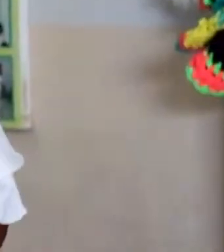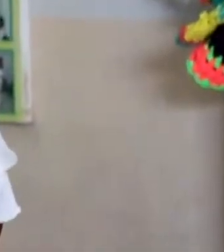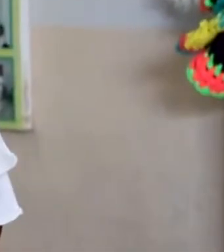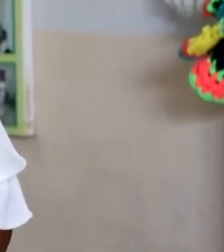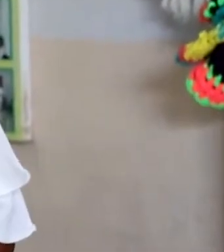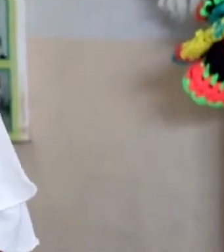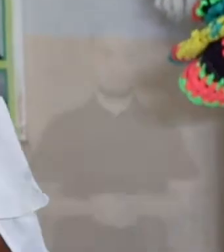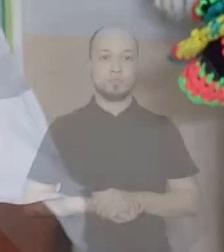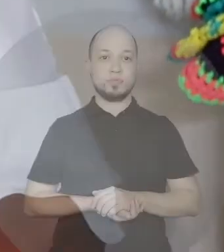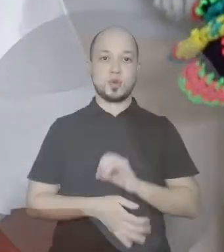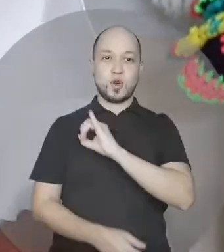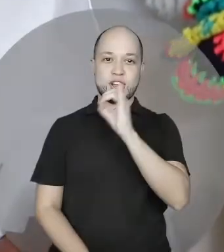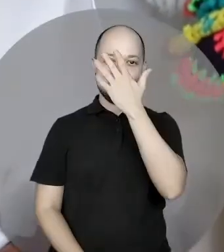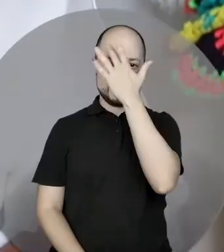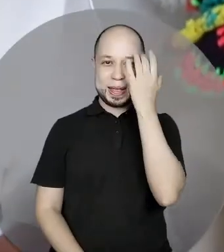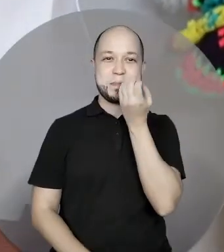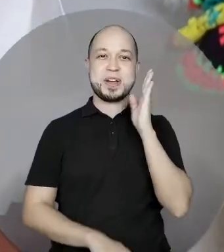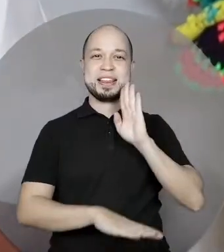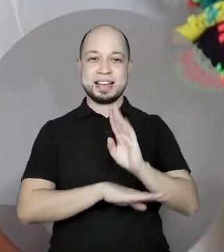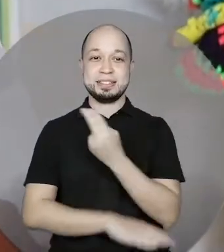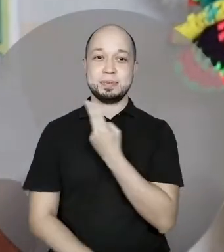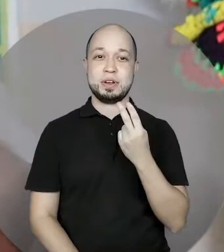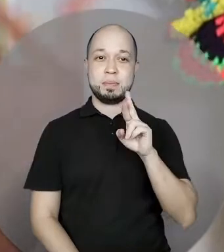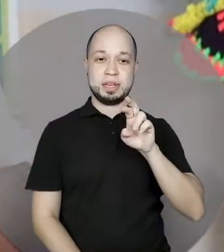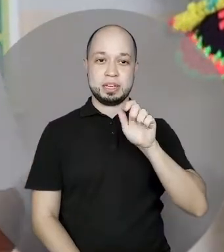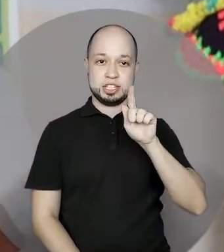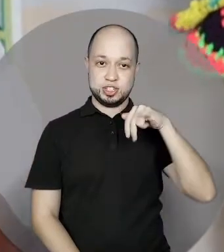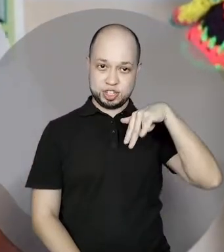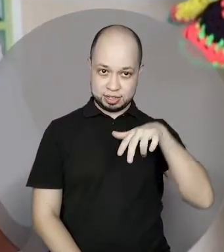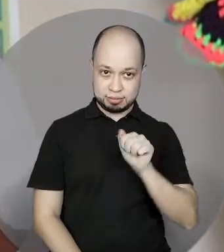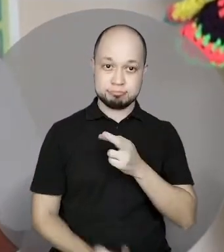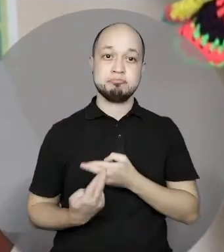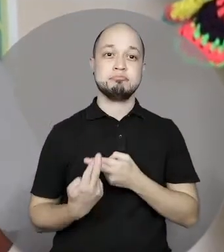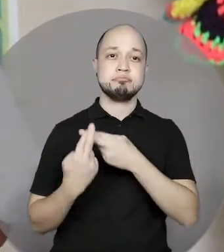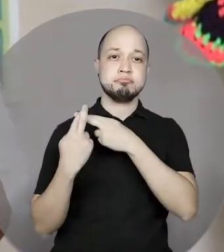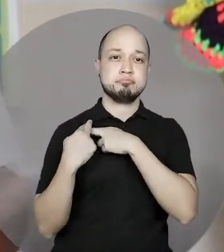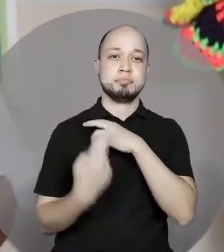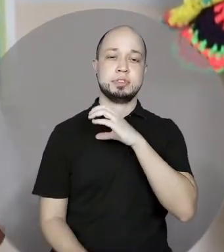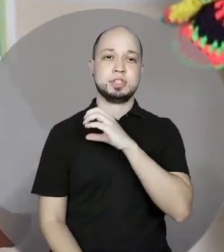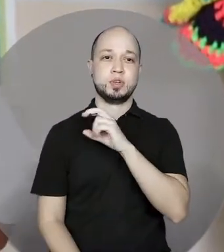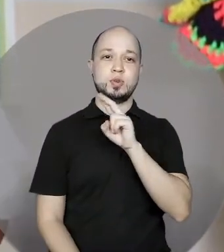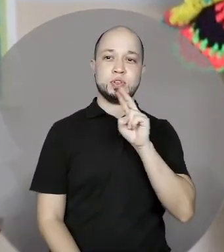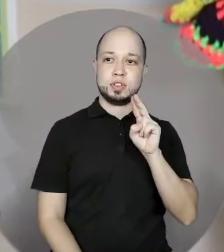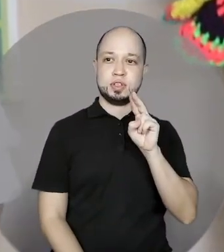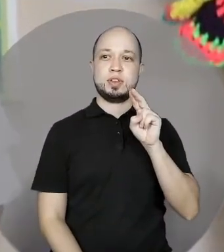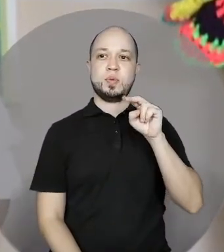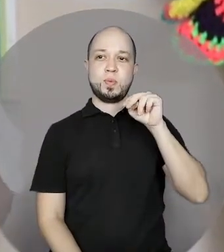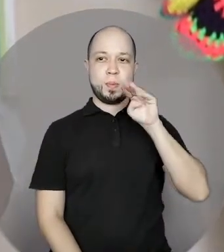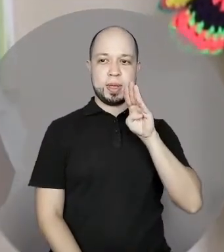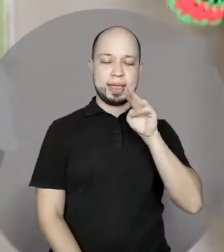Oi, boa tarde. Eu sou Regina Maia, responsável pelo Centro União Beneficente, o CUVMGP.